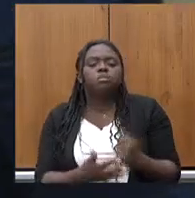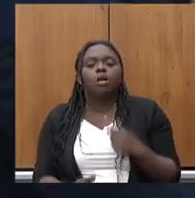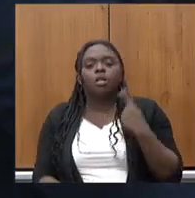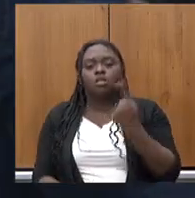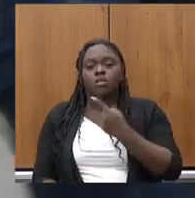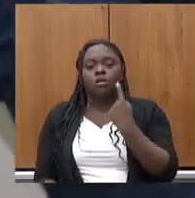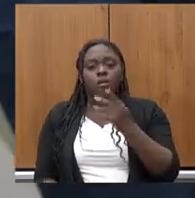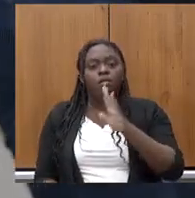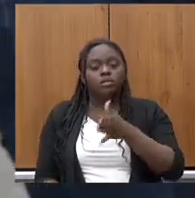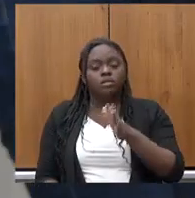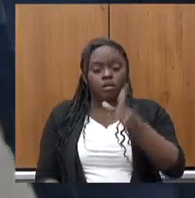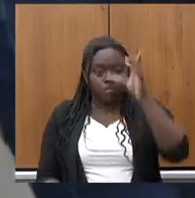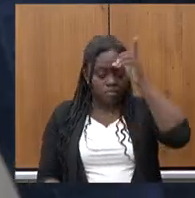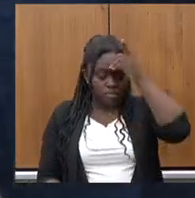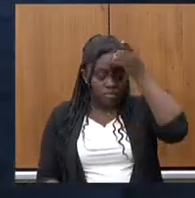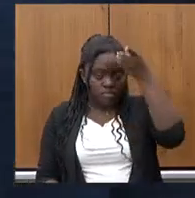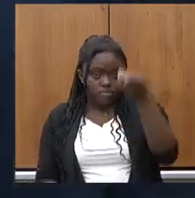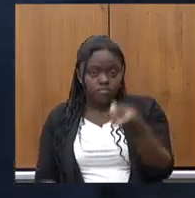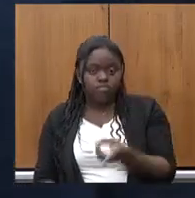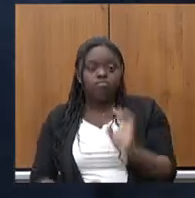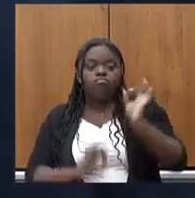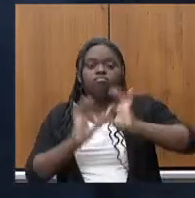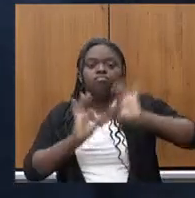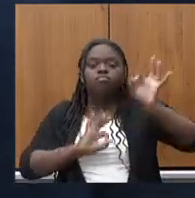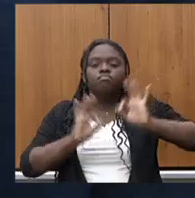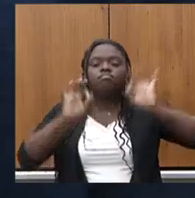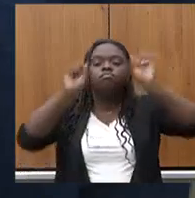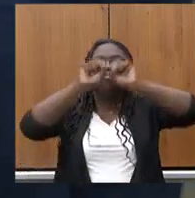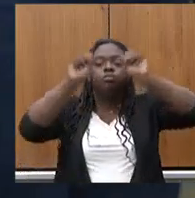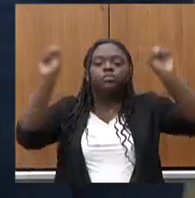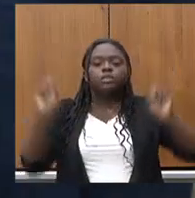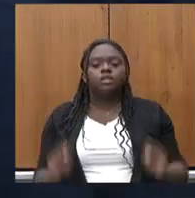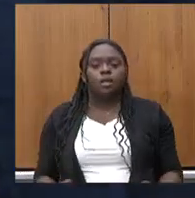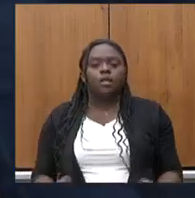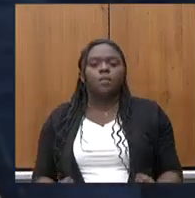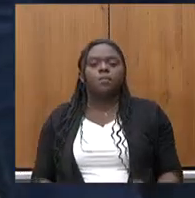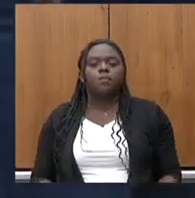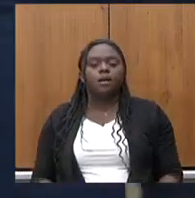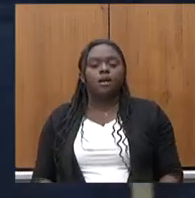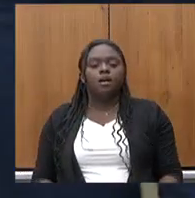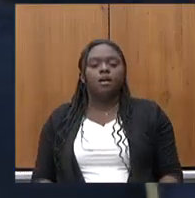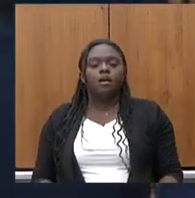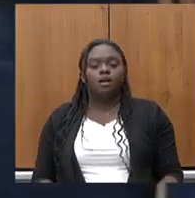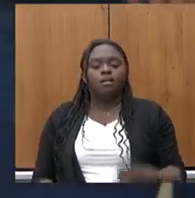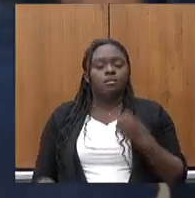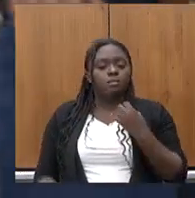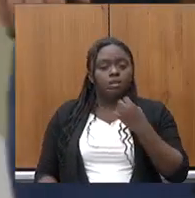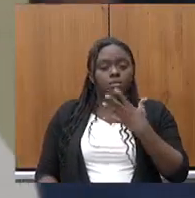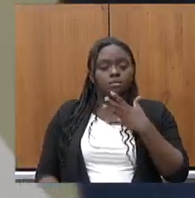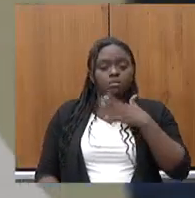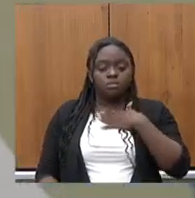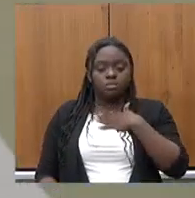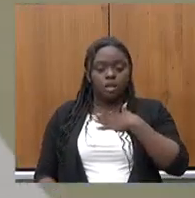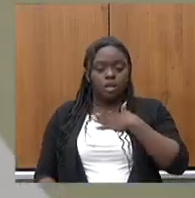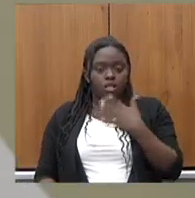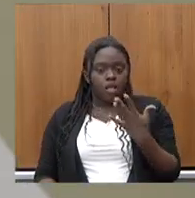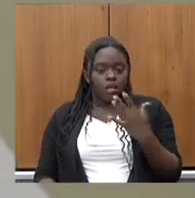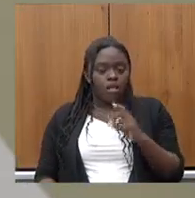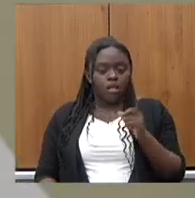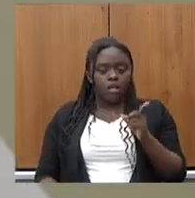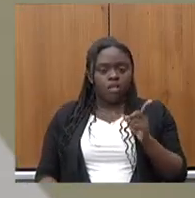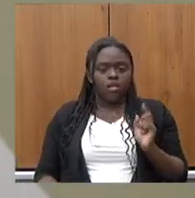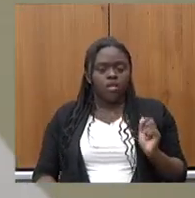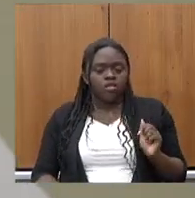com uma ideia de montar um sistema para favorecer. Então, o pequeno produtor rural,